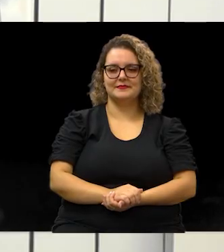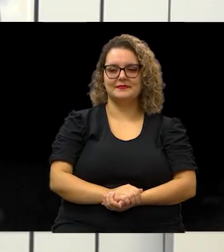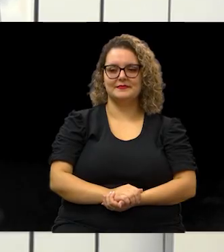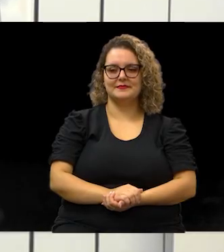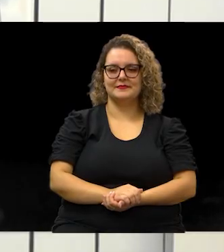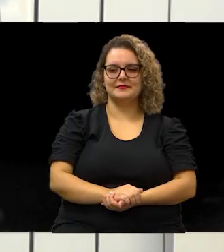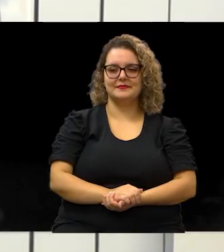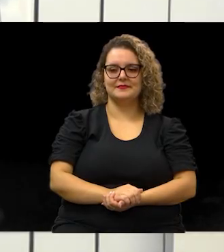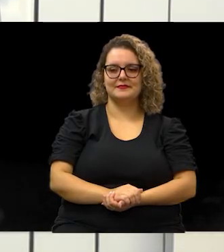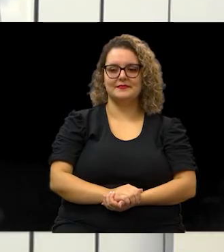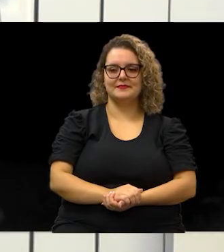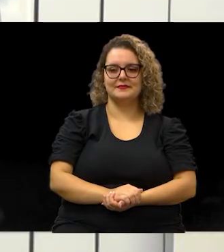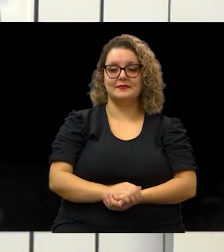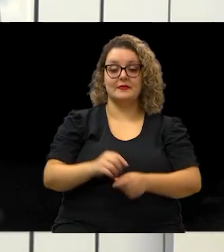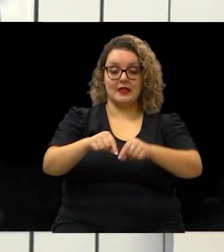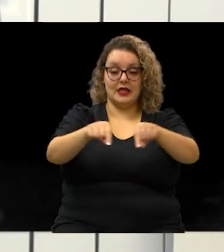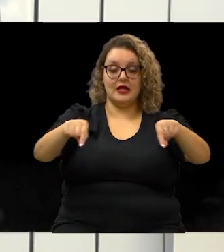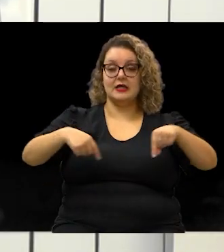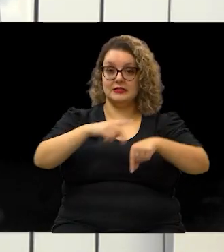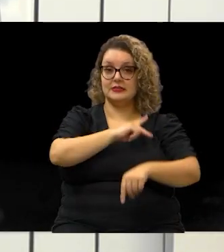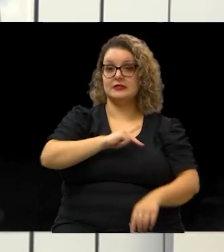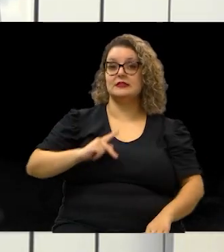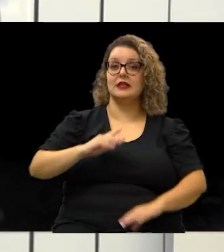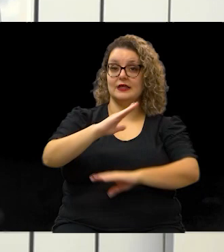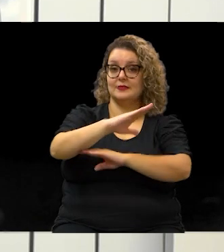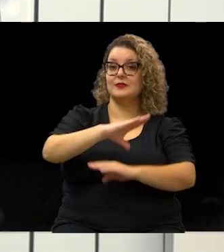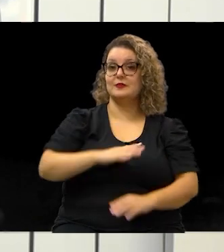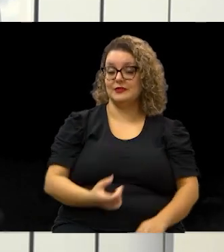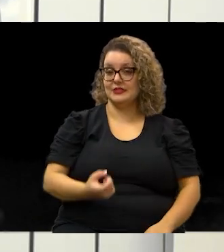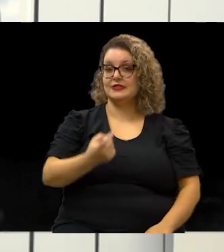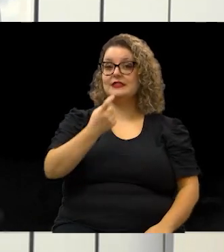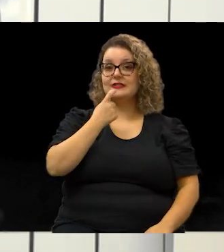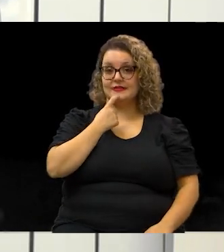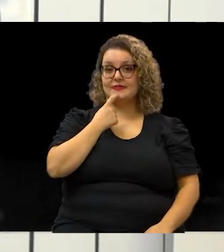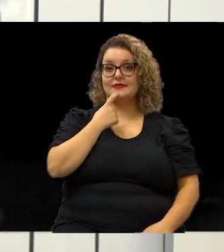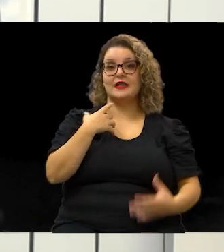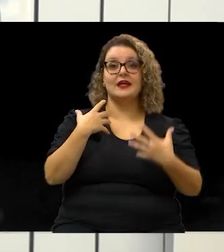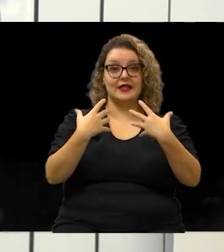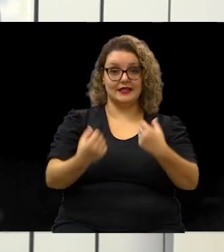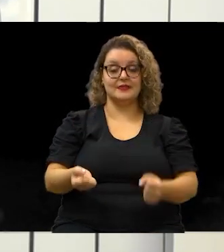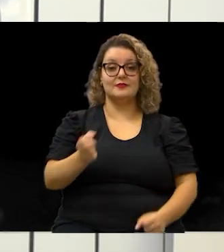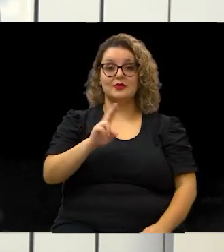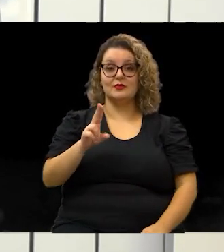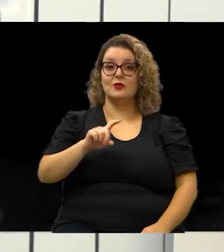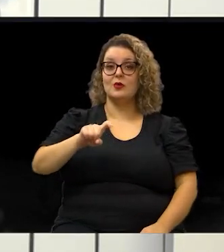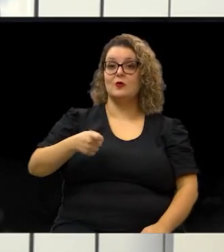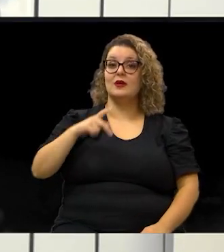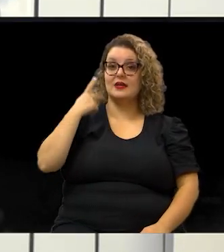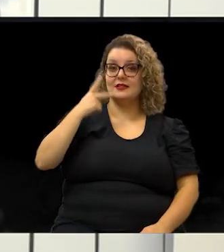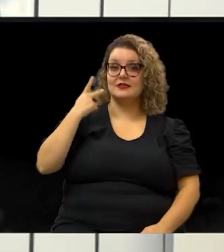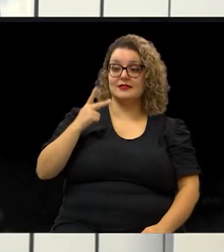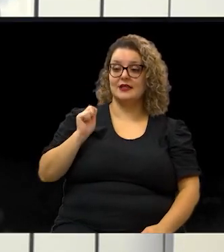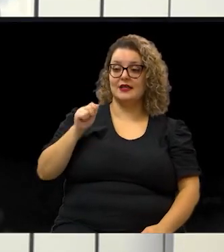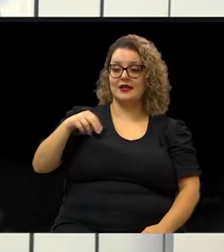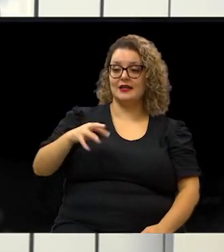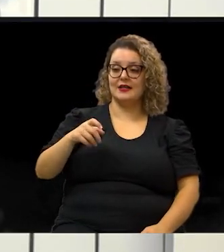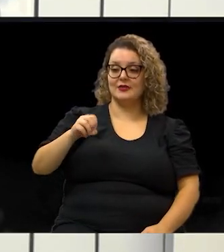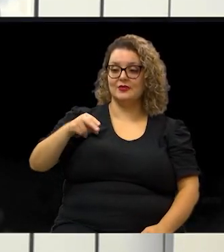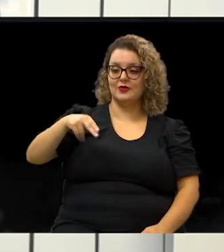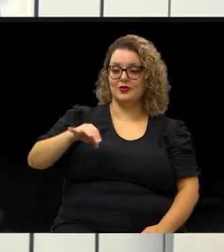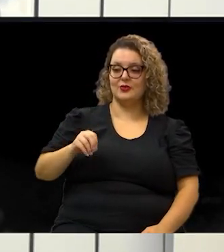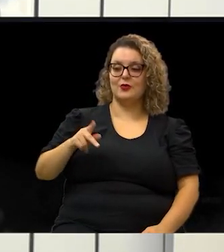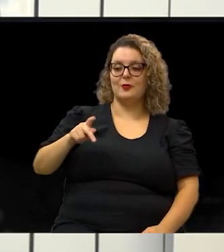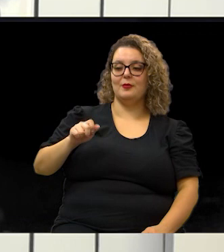A sala da presidência da Câmara Municipal de Campinas recebeu o nome do ex-vereador Antônio Panuto,